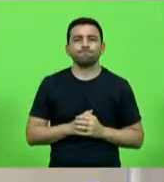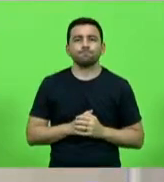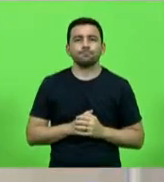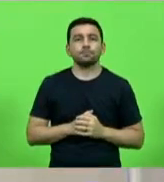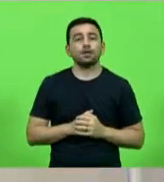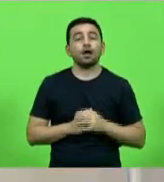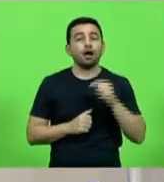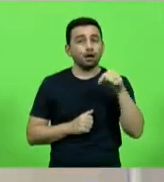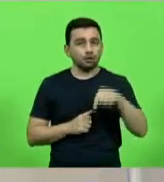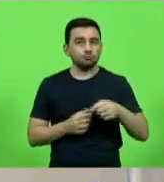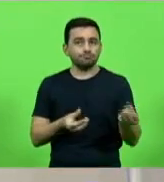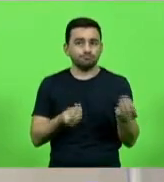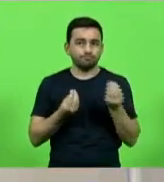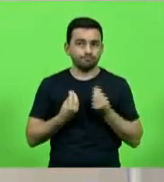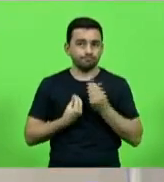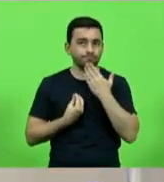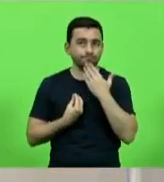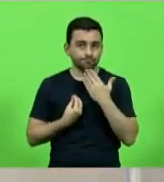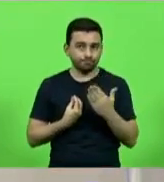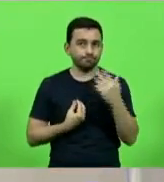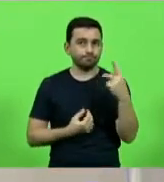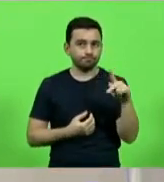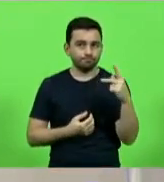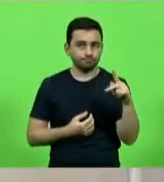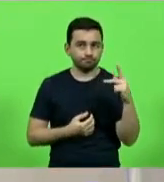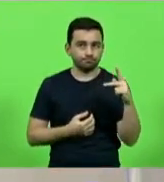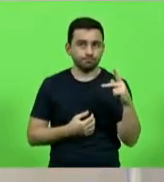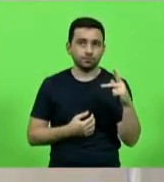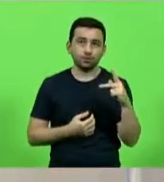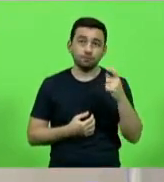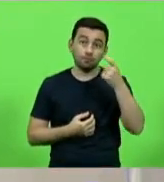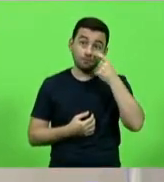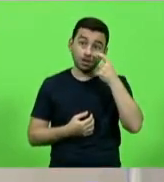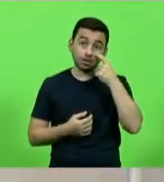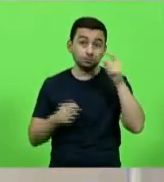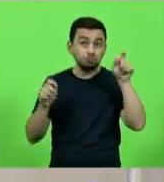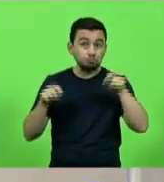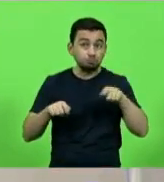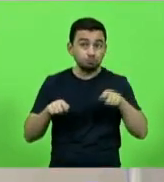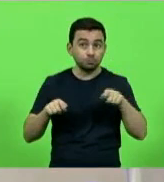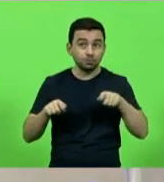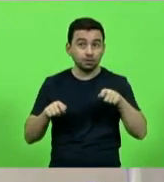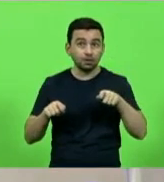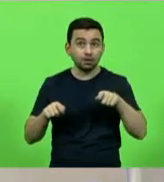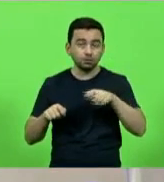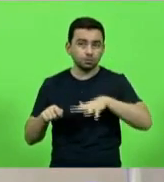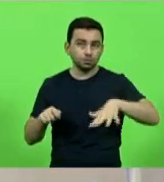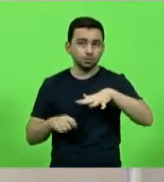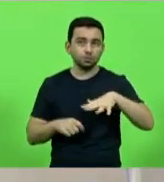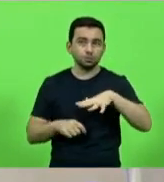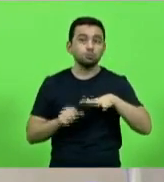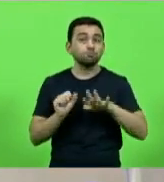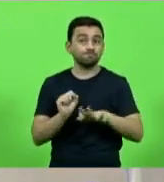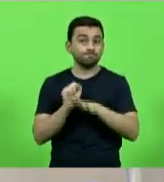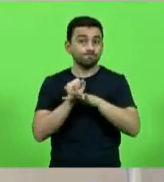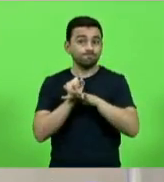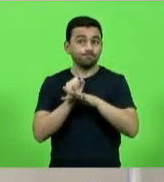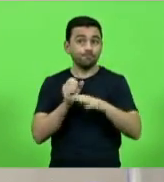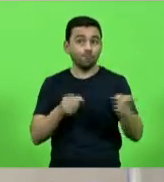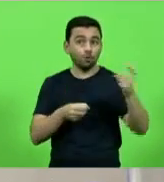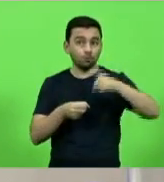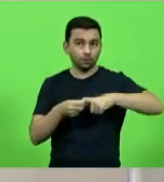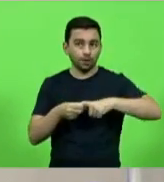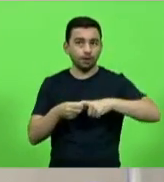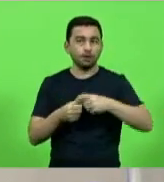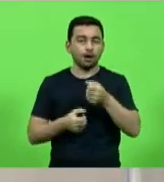diretora recebe a solicitação de vossa excelência e vai fazer o possível para que possamos, dentro dos meios seguros, restabelecer o microfone